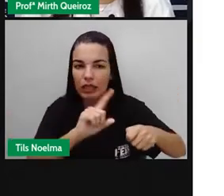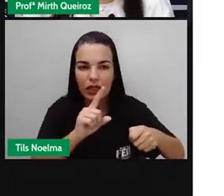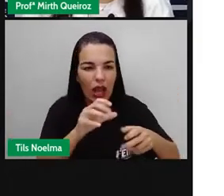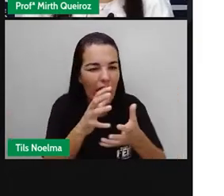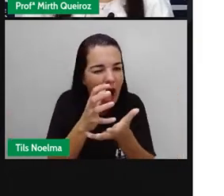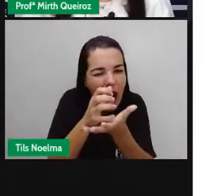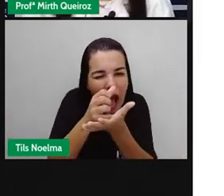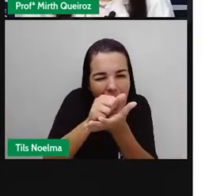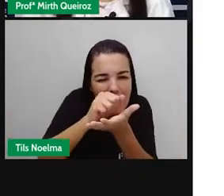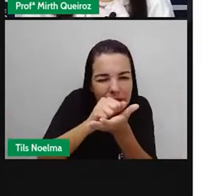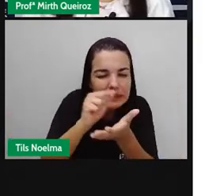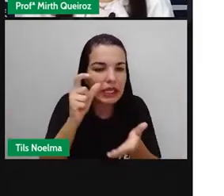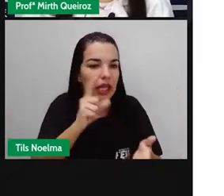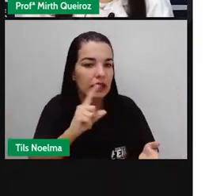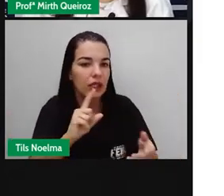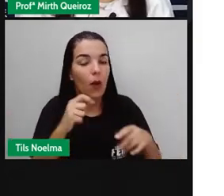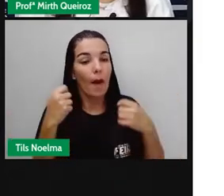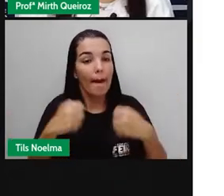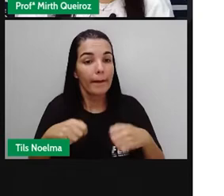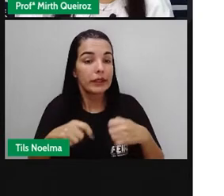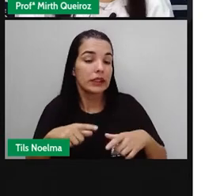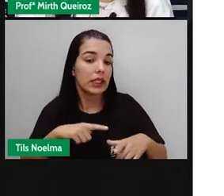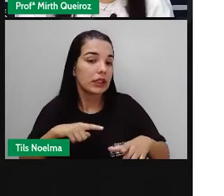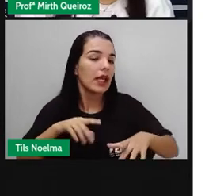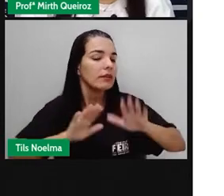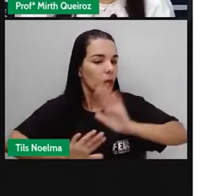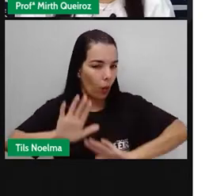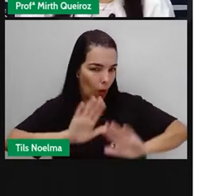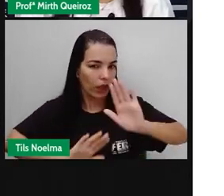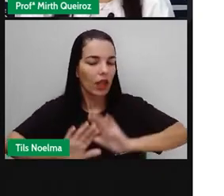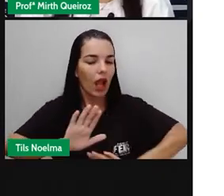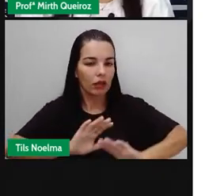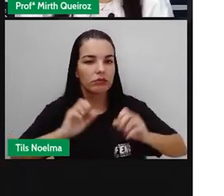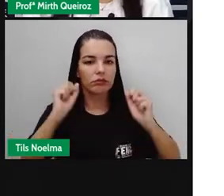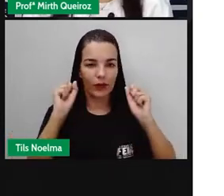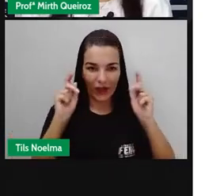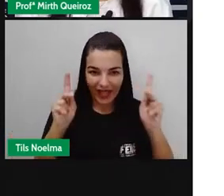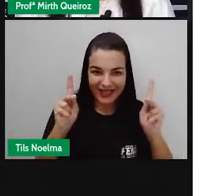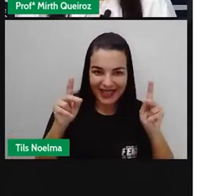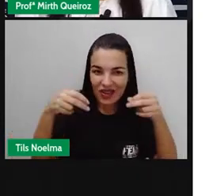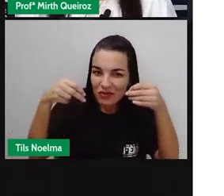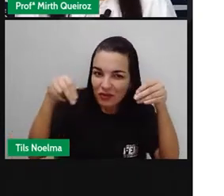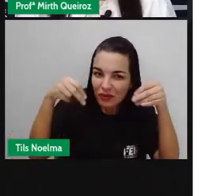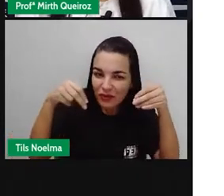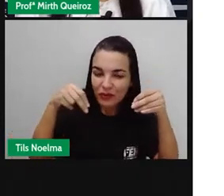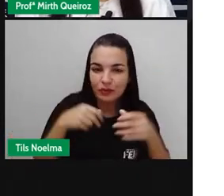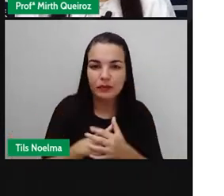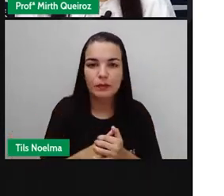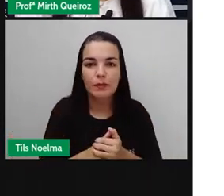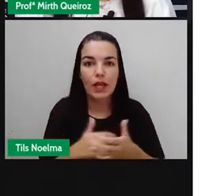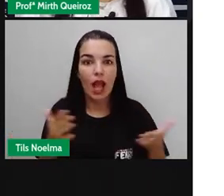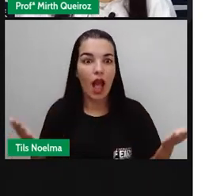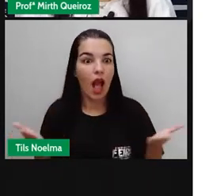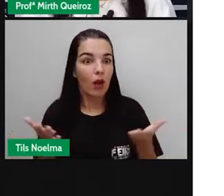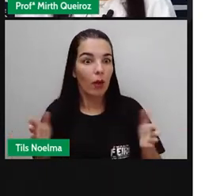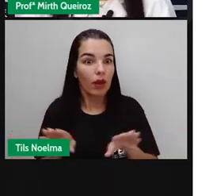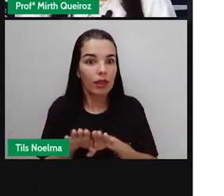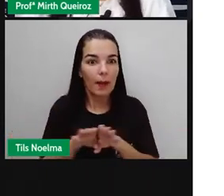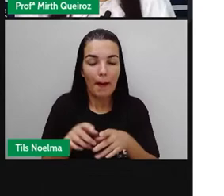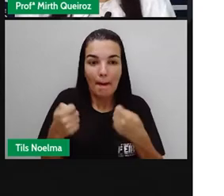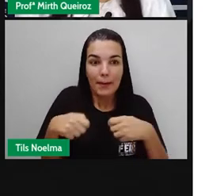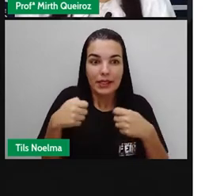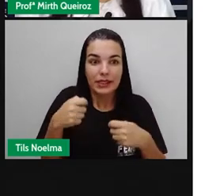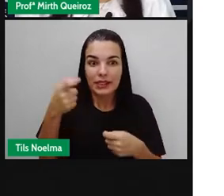amassar, né? Nenhum tipo aí, nenhuma folha, né? Nesse livro. Uma mente curiosa também é